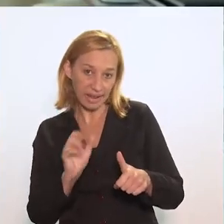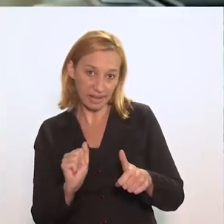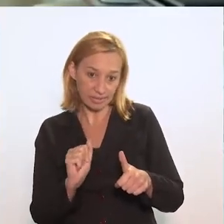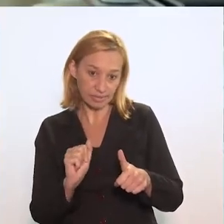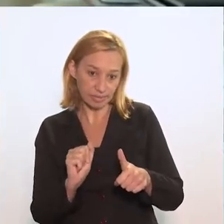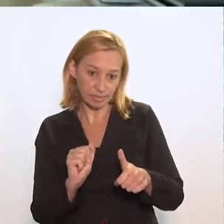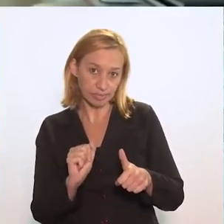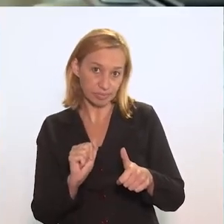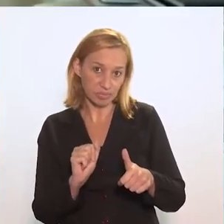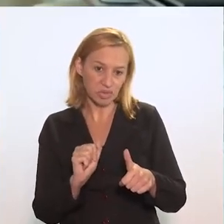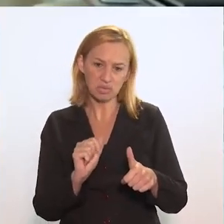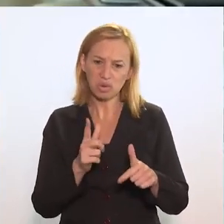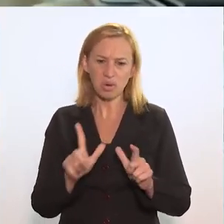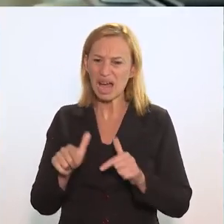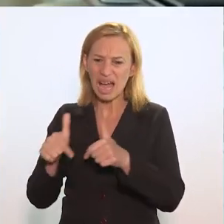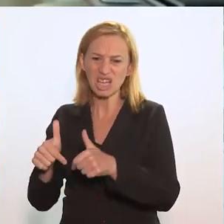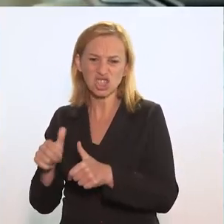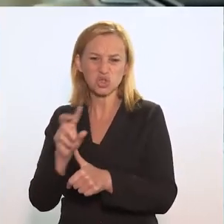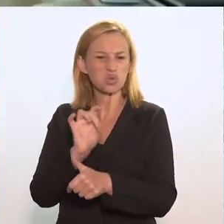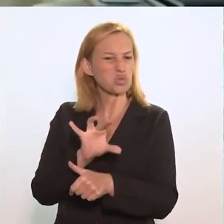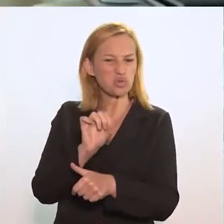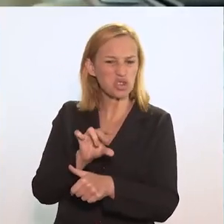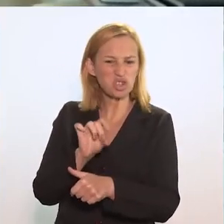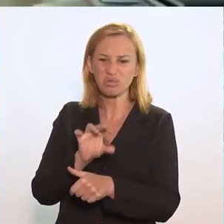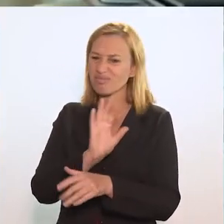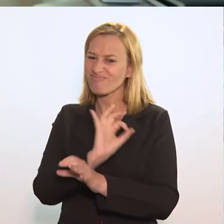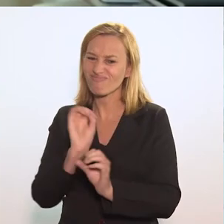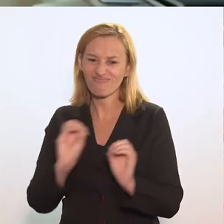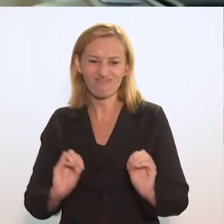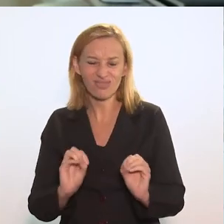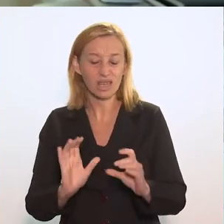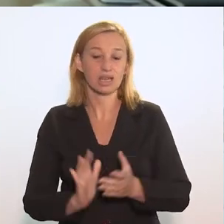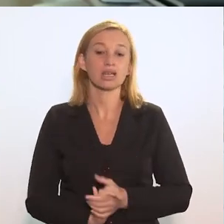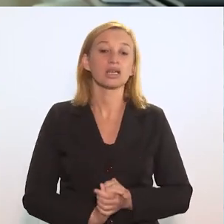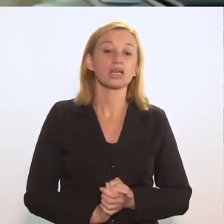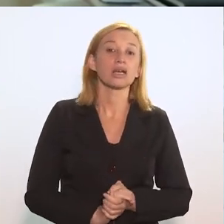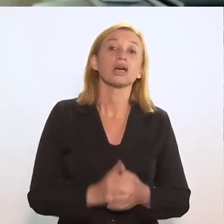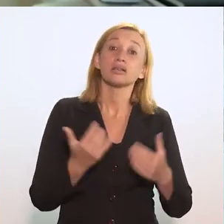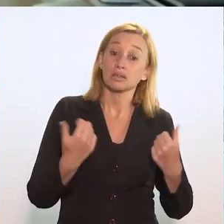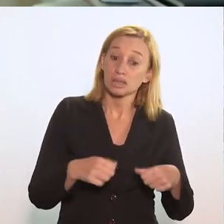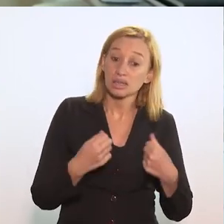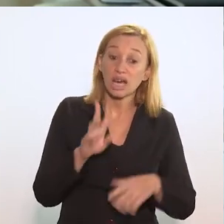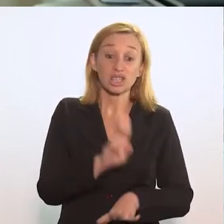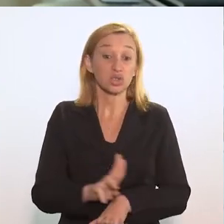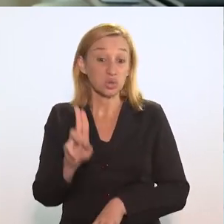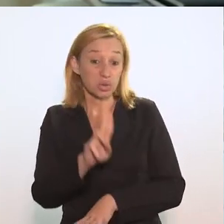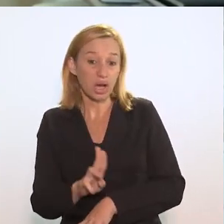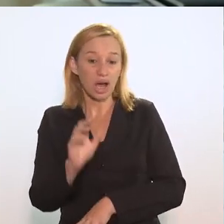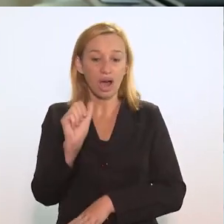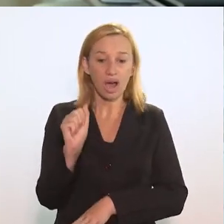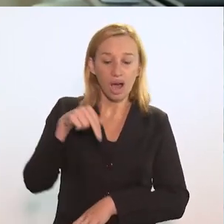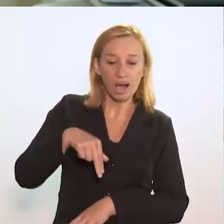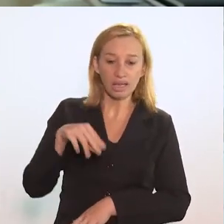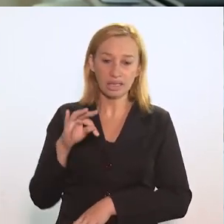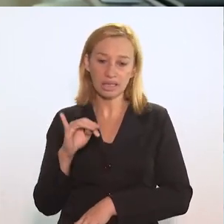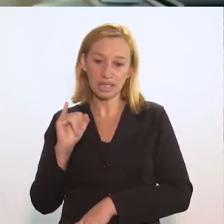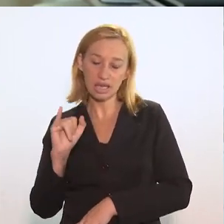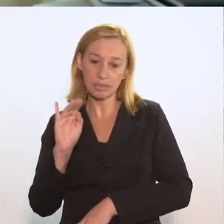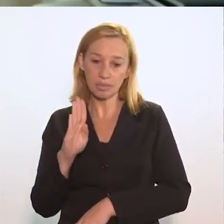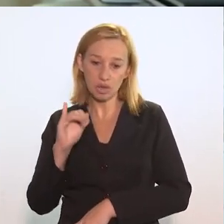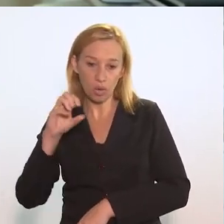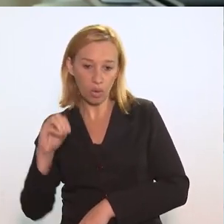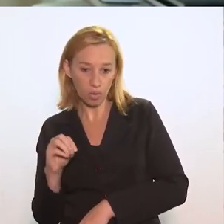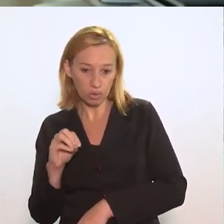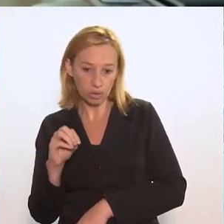para bactéria. Antibióticos não têm efeito nenhum para um vírus. Então, só tem necessidade de se utilizar